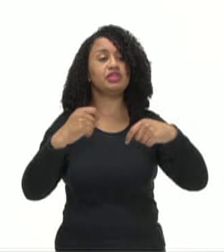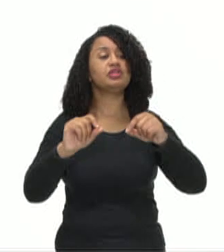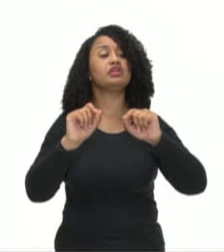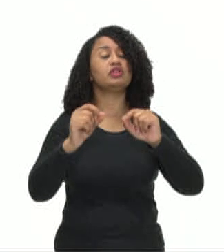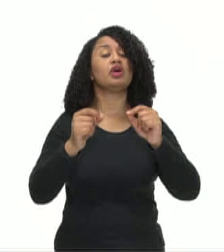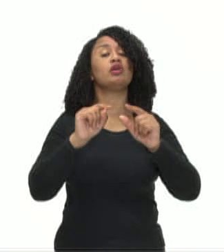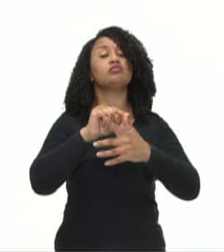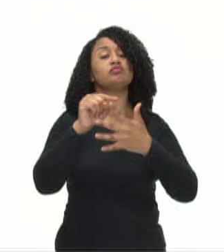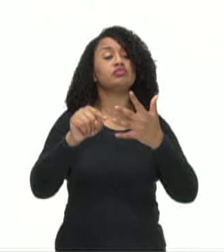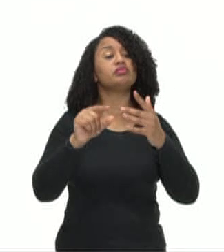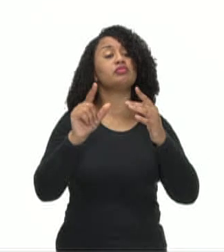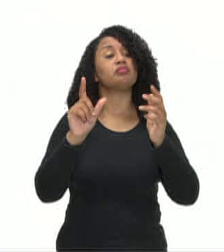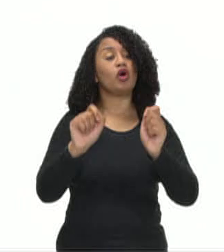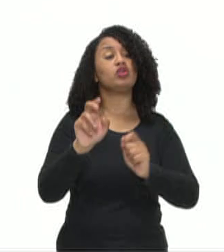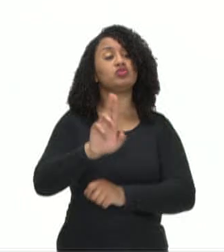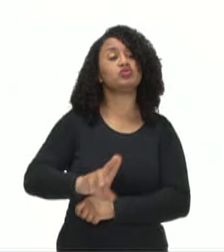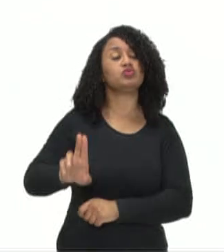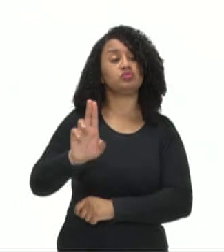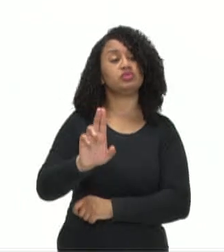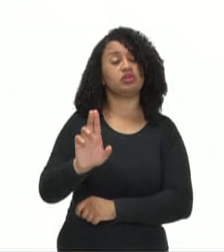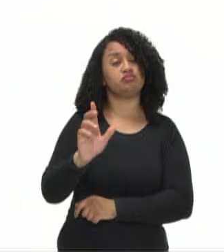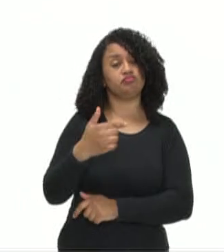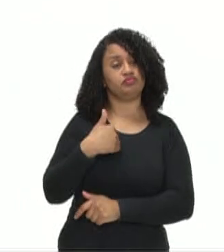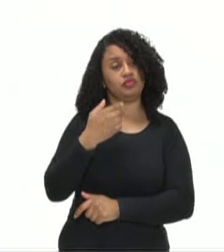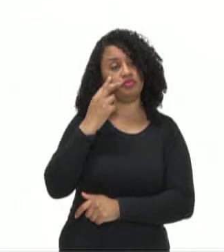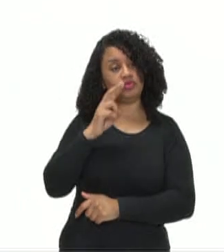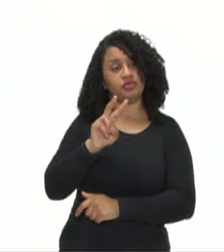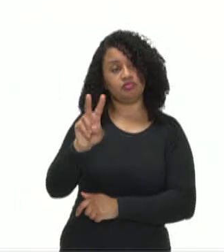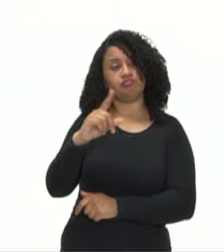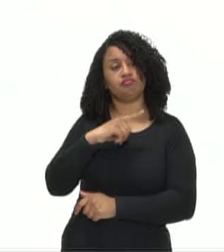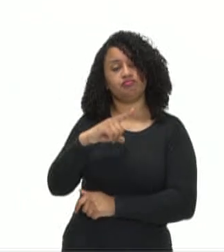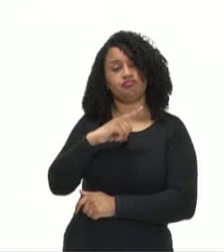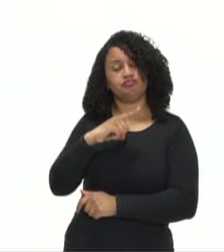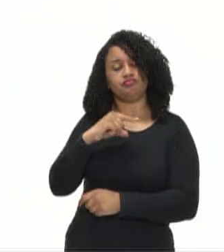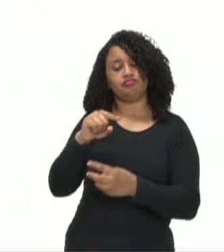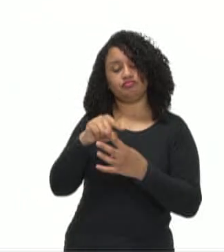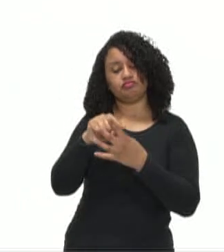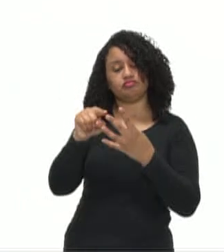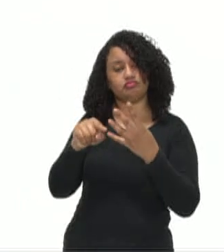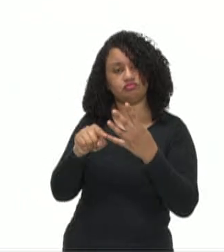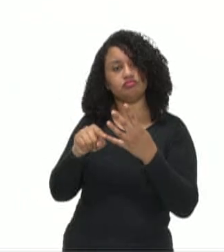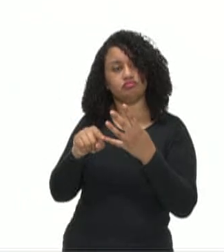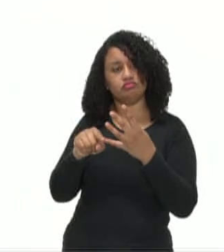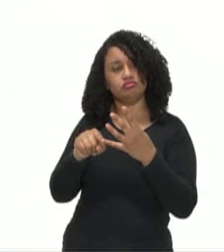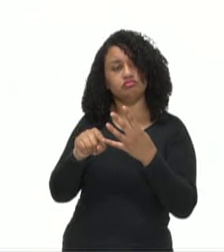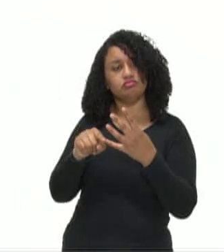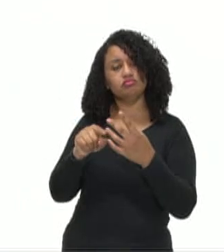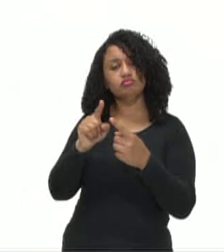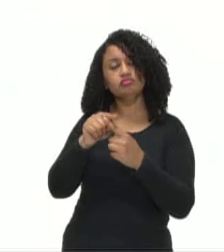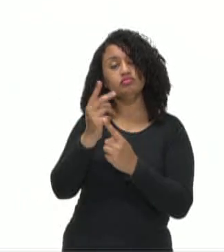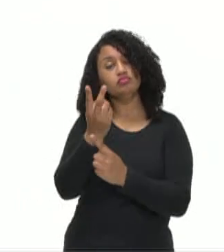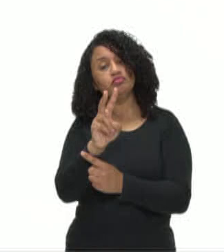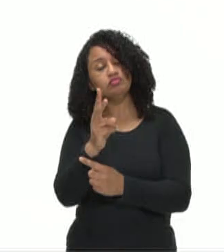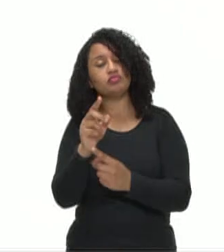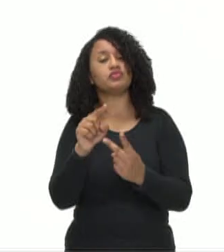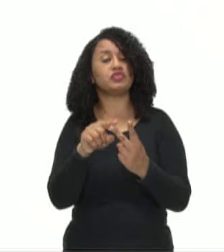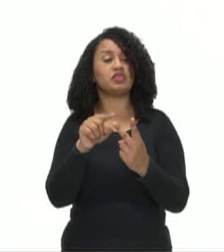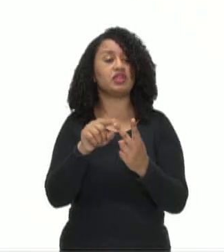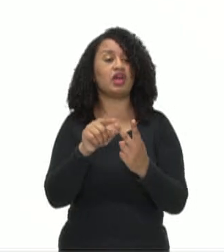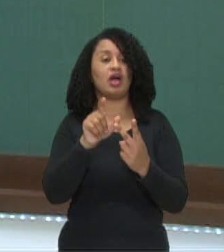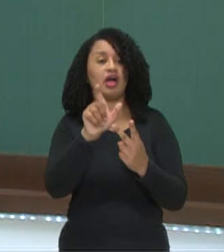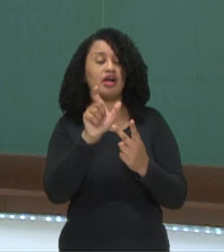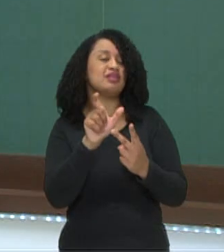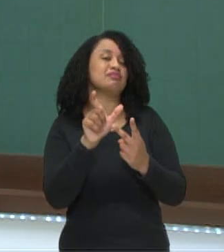que elementos ele pode utilizar? Vejamos aqui, temos quatro, o duplo sentido, a ambiguidade,